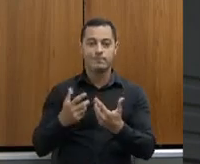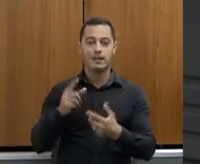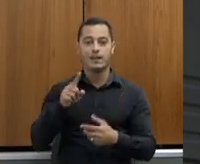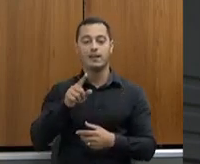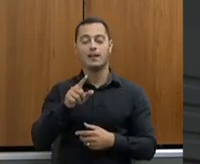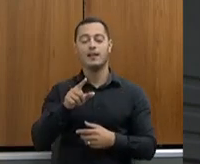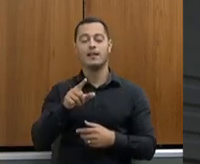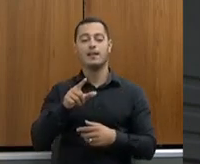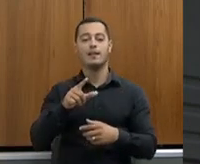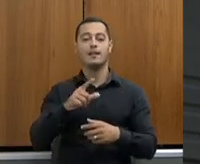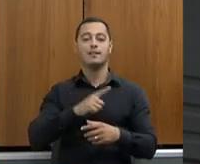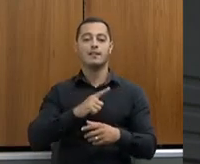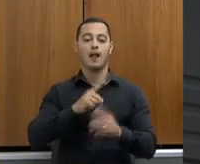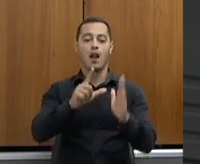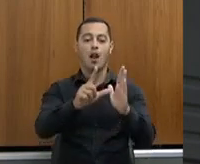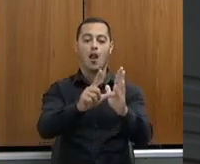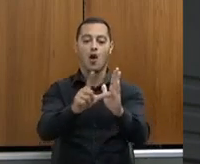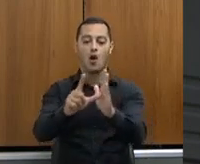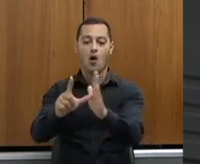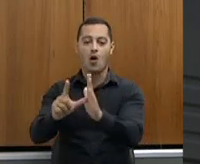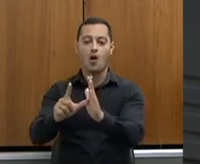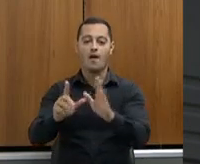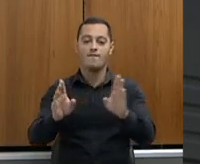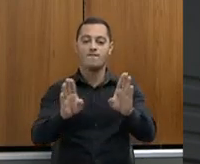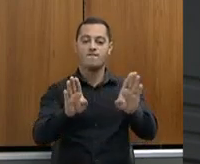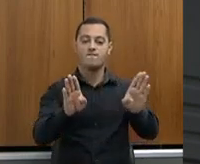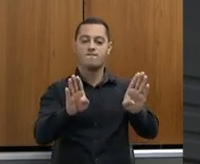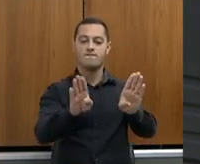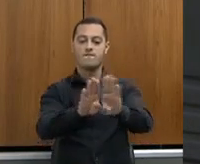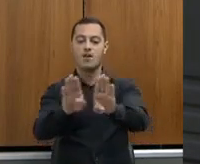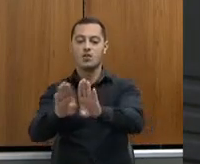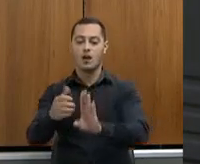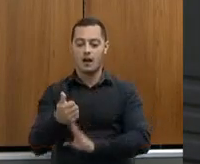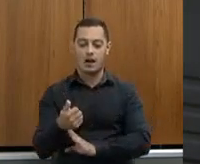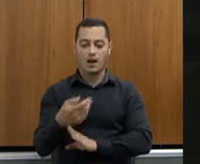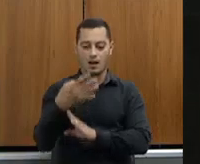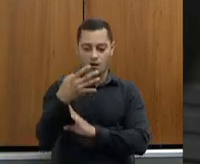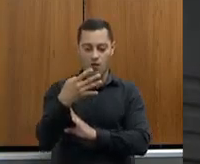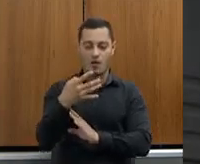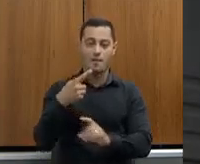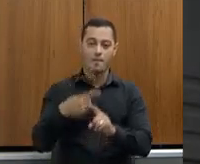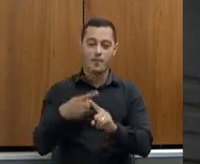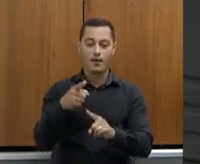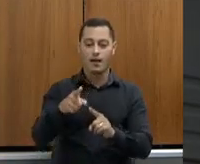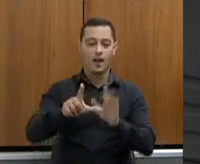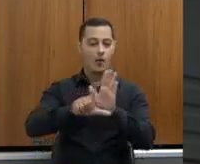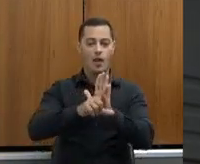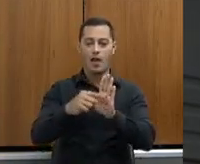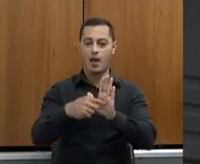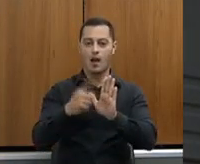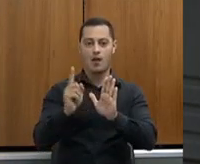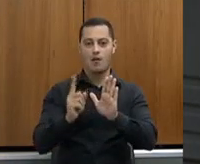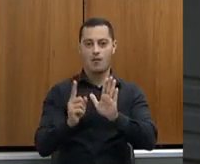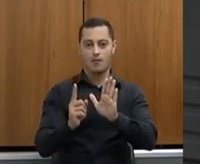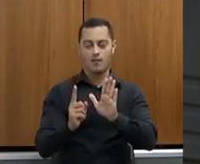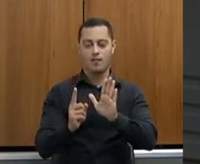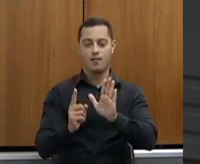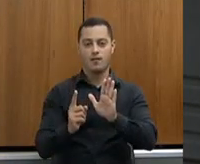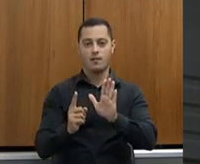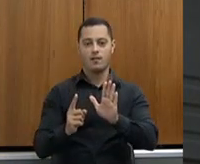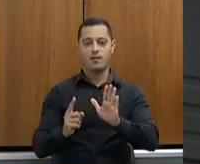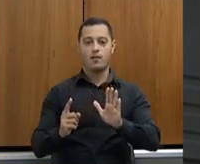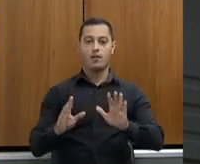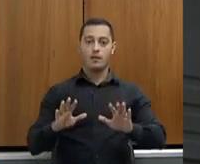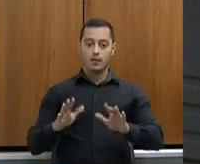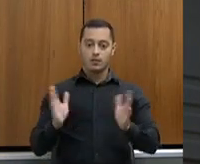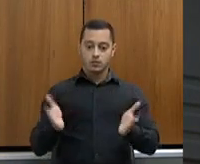14 alambiques, na época, eram clandestinos, e hoje estão praticamente todos registrados, comercializando a cachaça, e melhoraram não